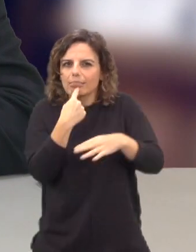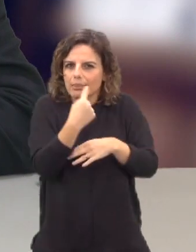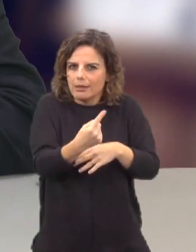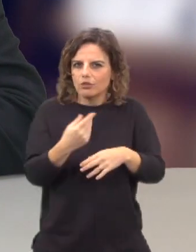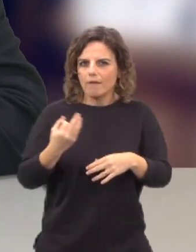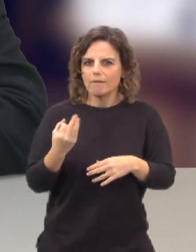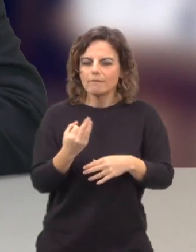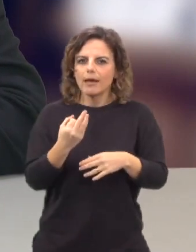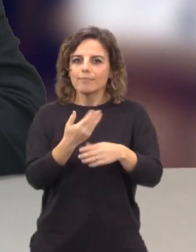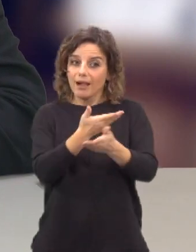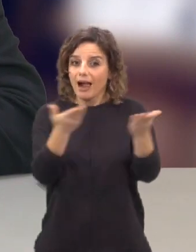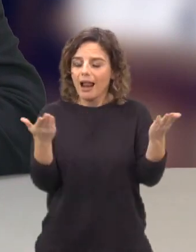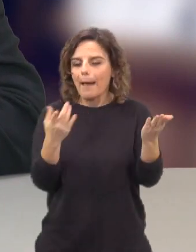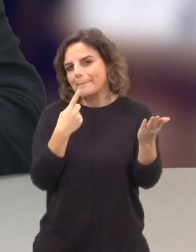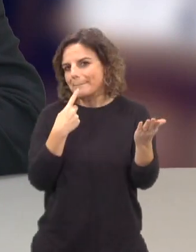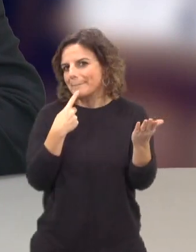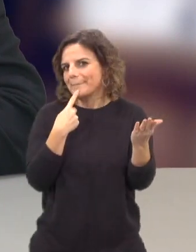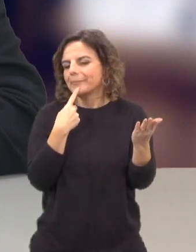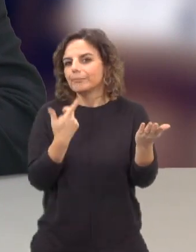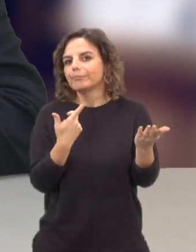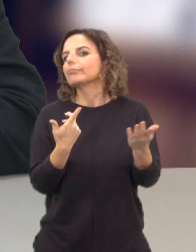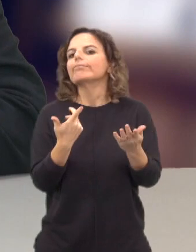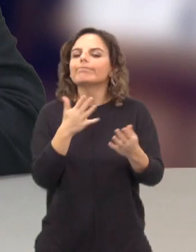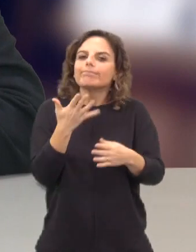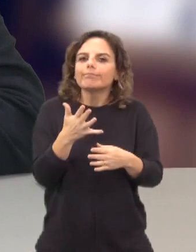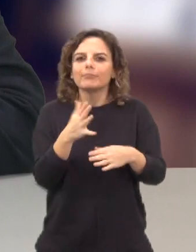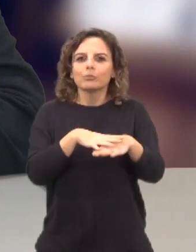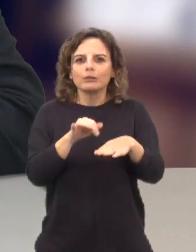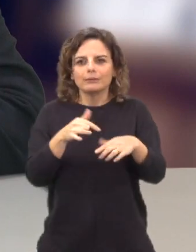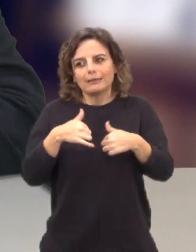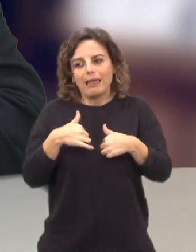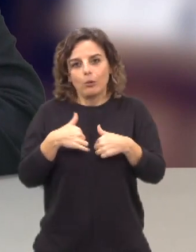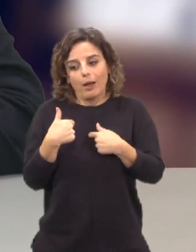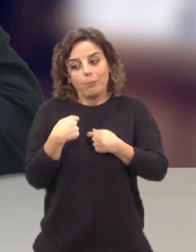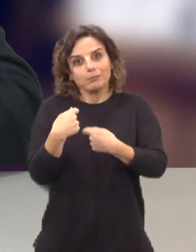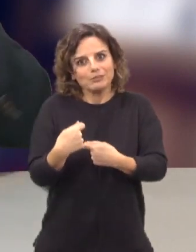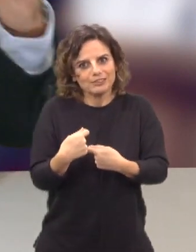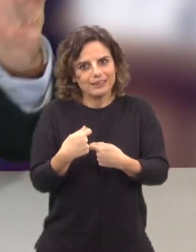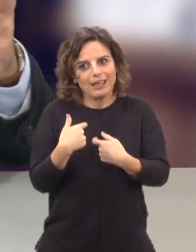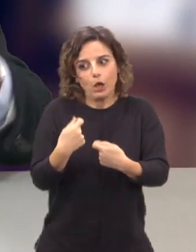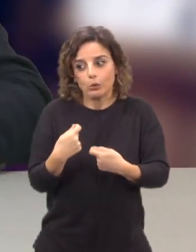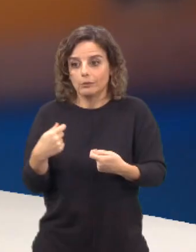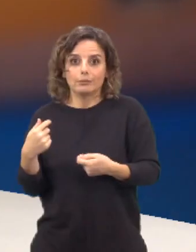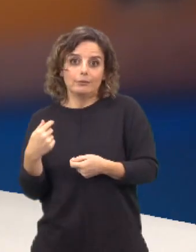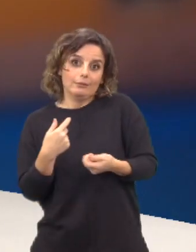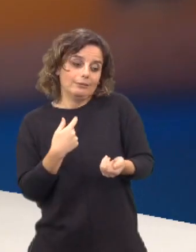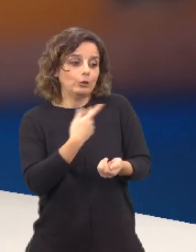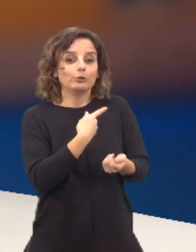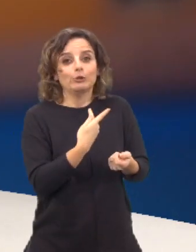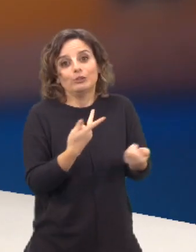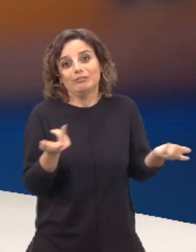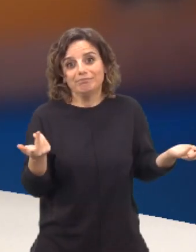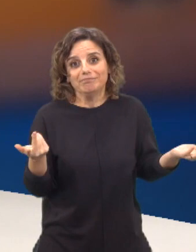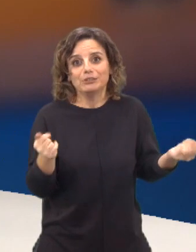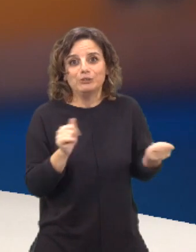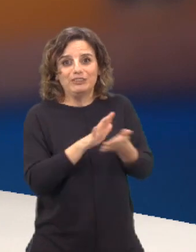existem e percebem-se. E, talvez por isso, chamando a brasa à minha sardinha ou à nossa sardinha, porque se trata,